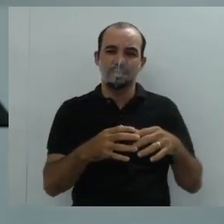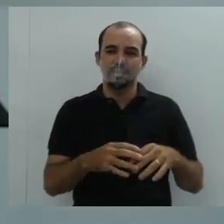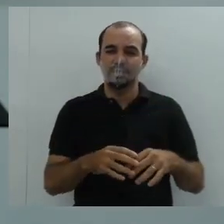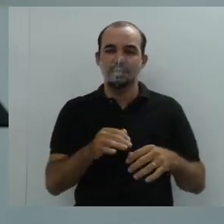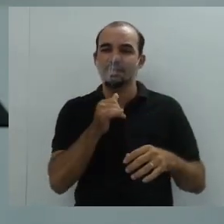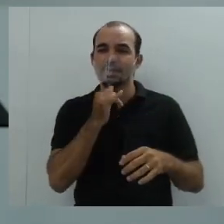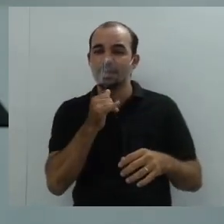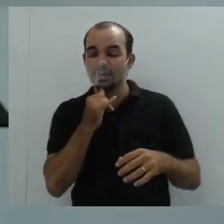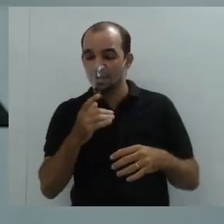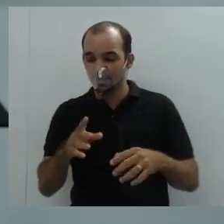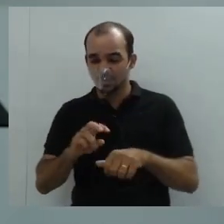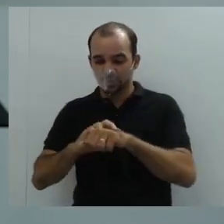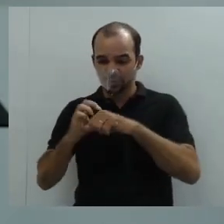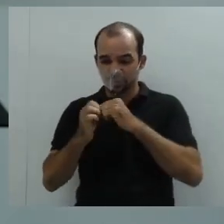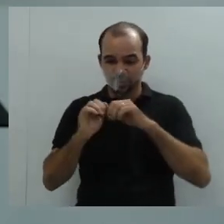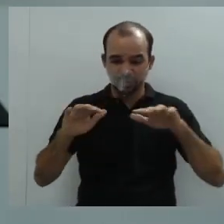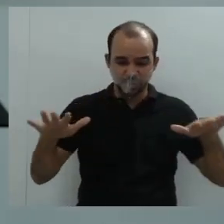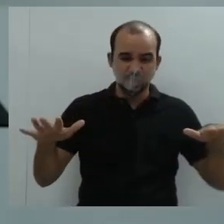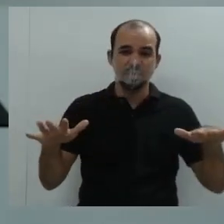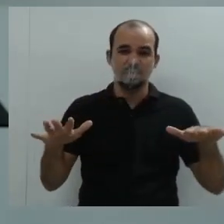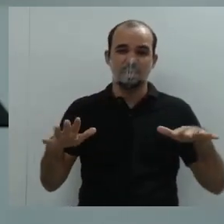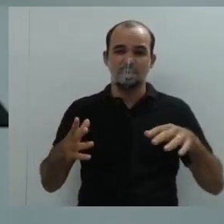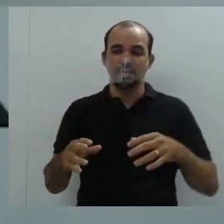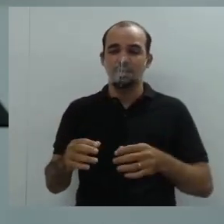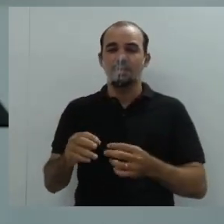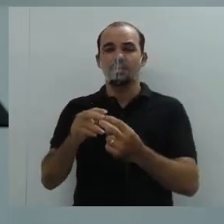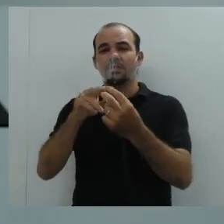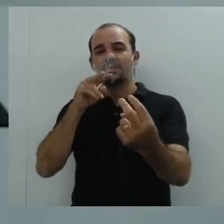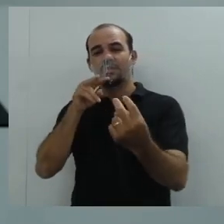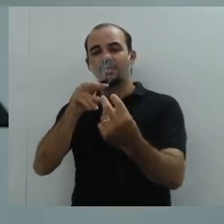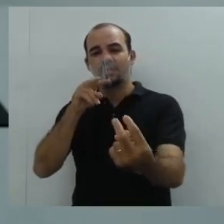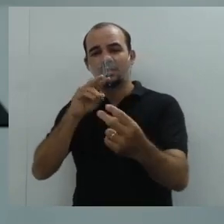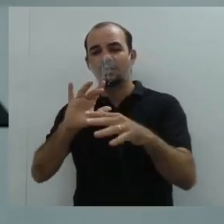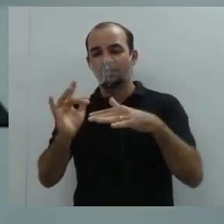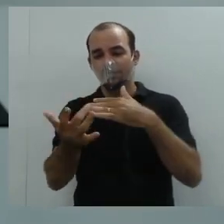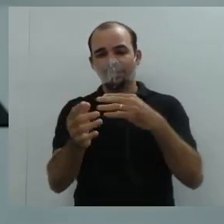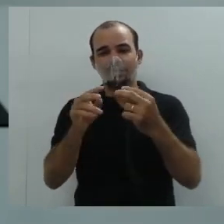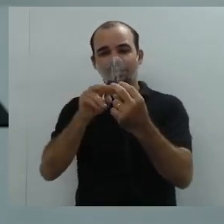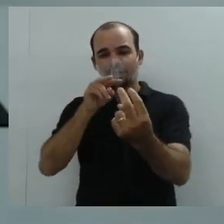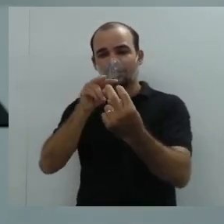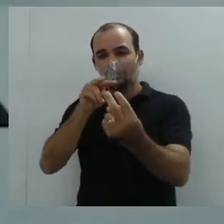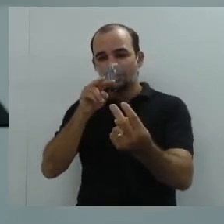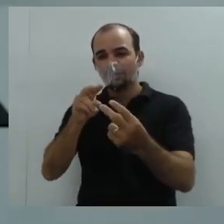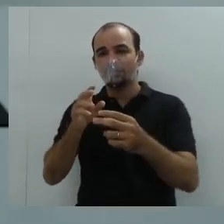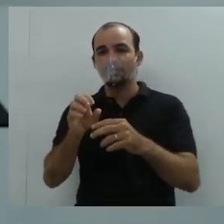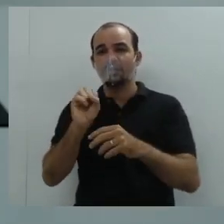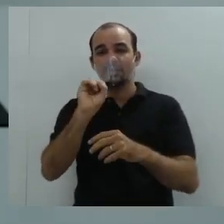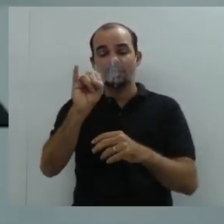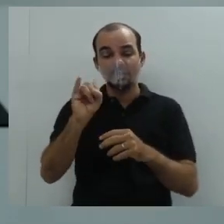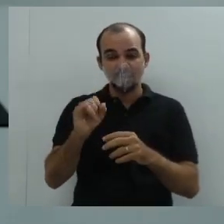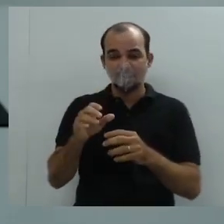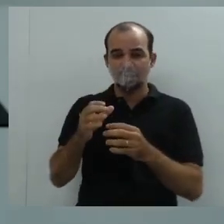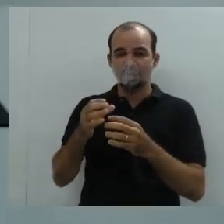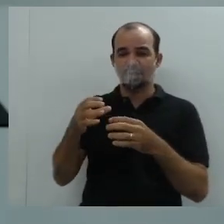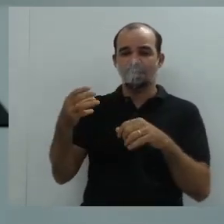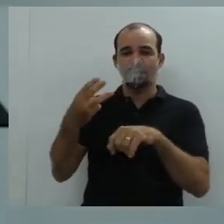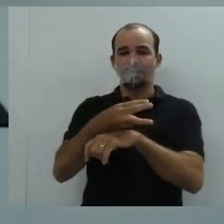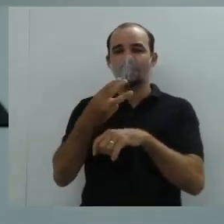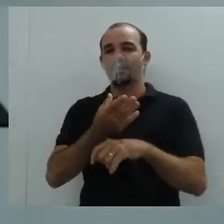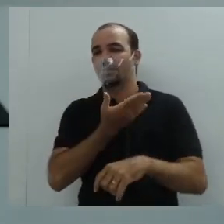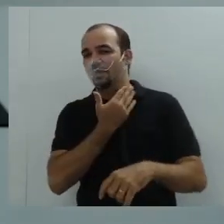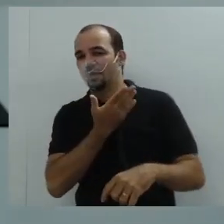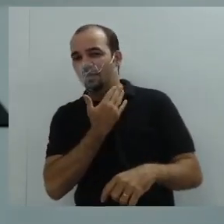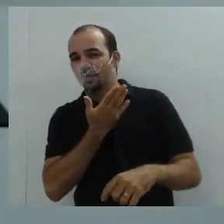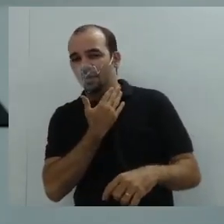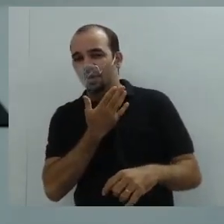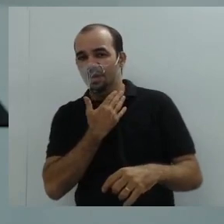frequência as redes, a gente não escreve algo que foi mal interpretado no grupo de amigos do WhatsApp. E a